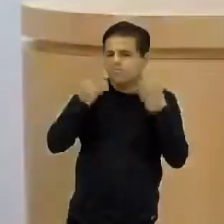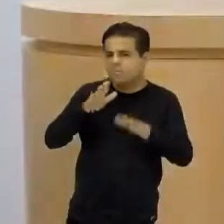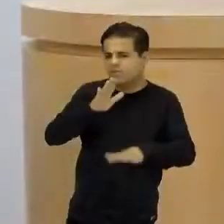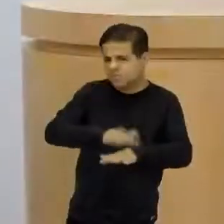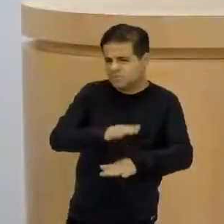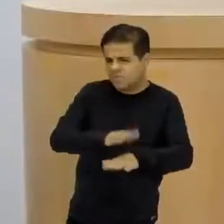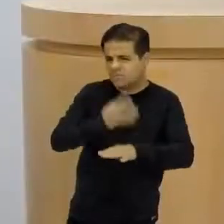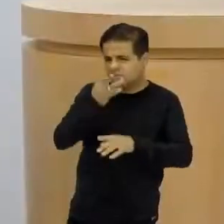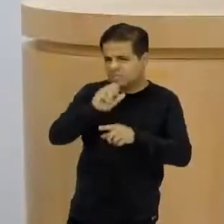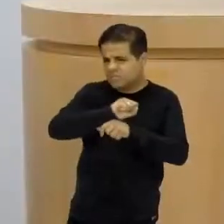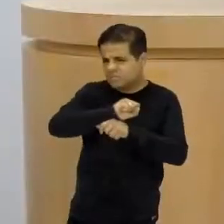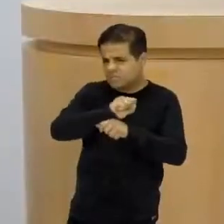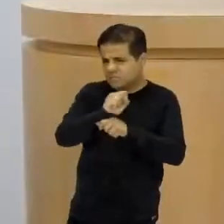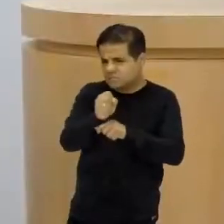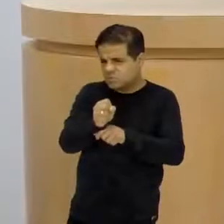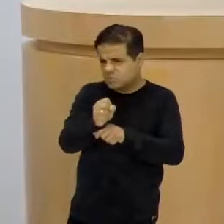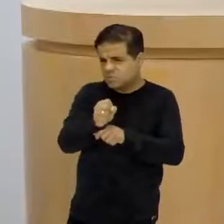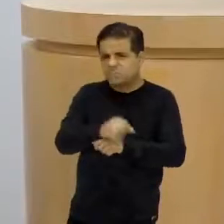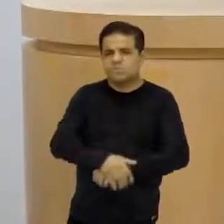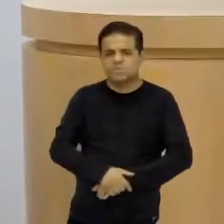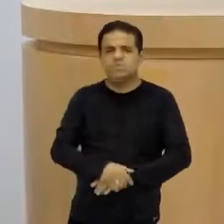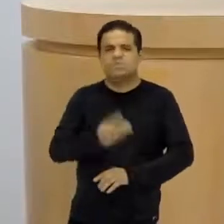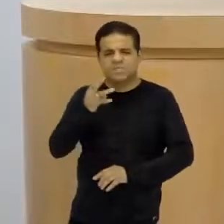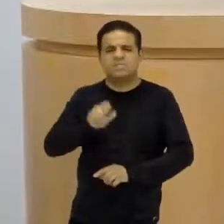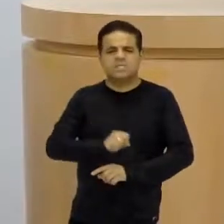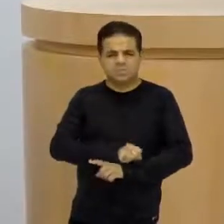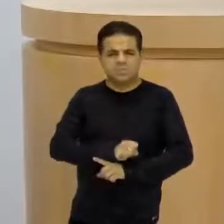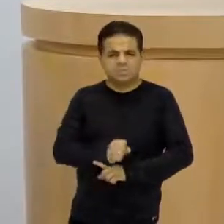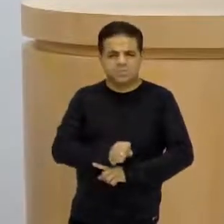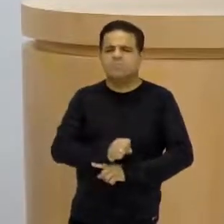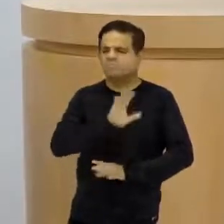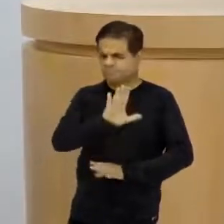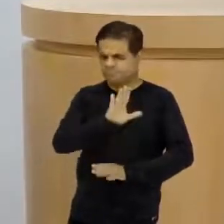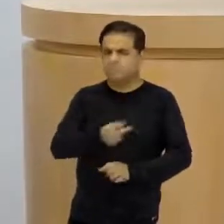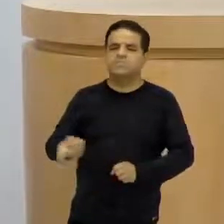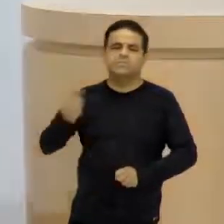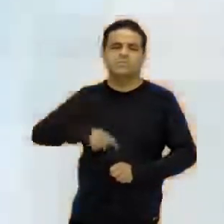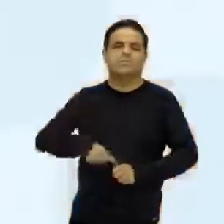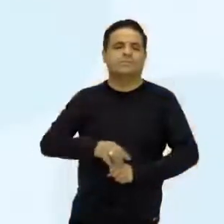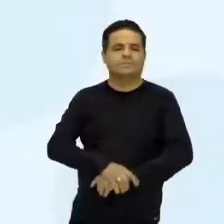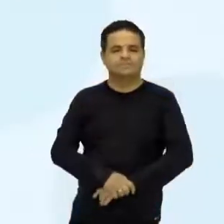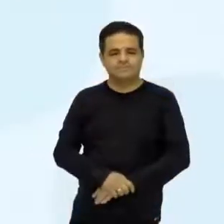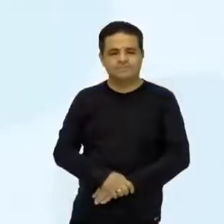eu ver, 30 segundos... Perfeito. 30 segundos e a gente já volta. Vamos lá, então.